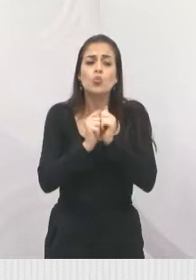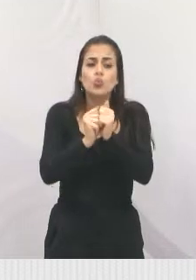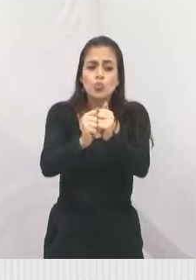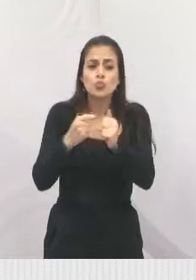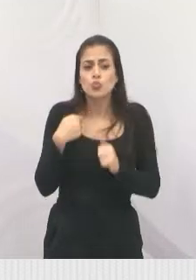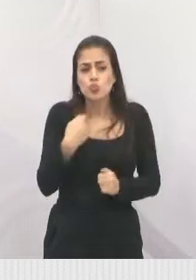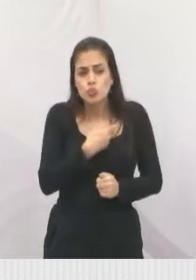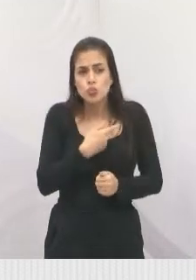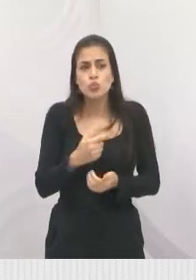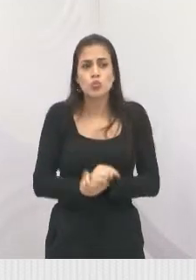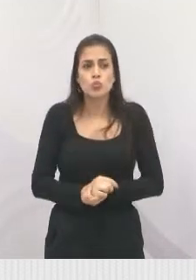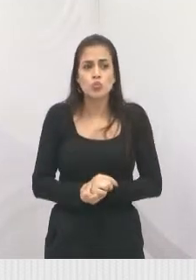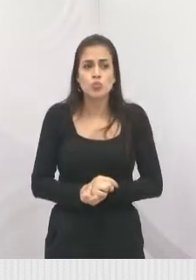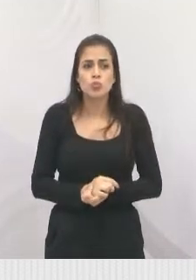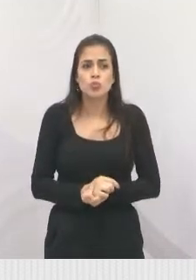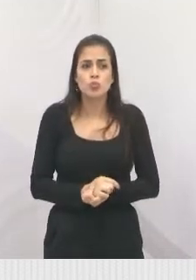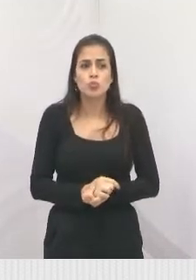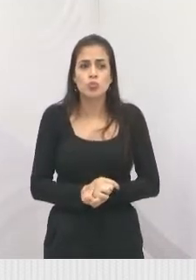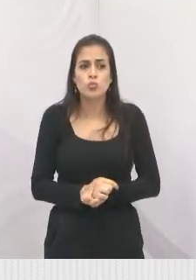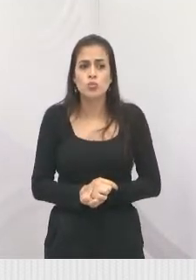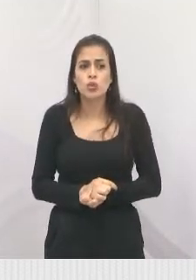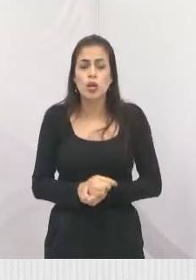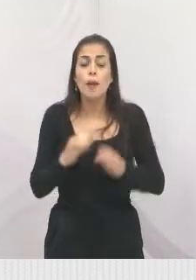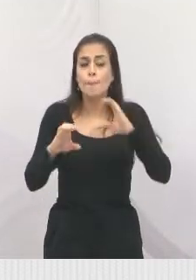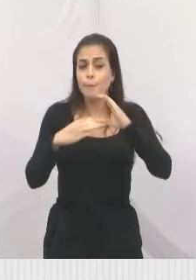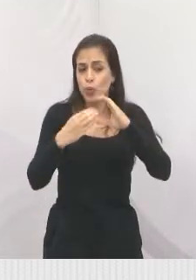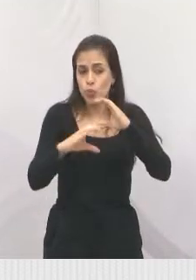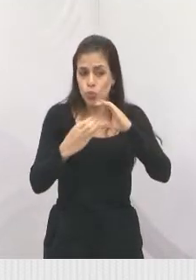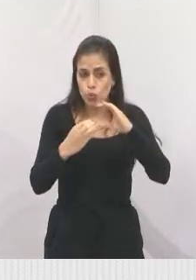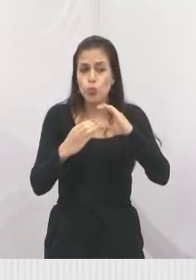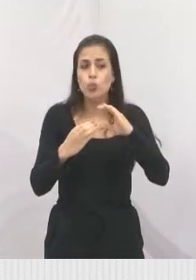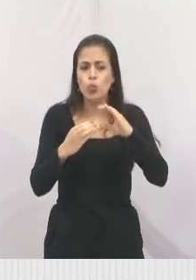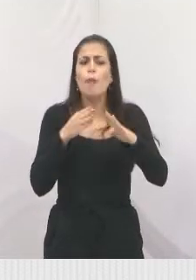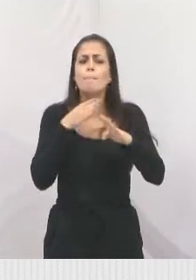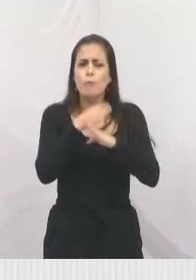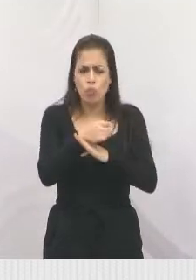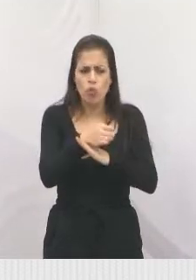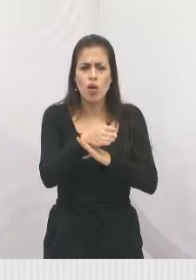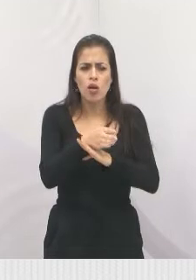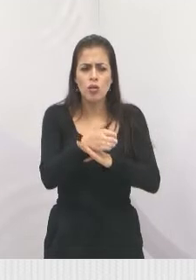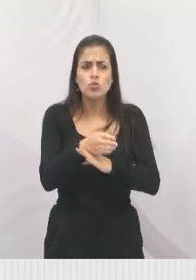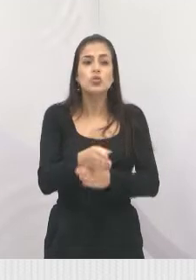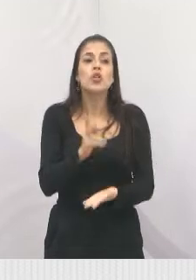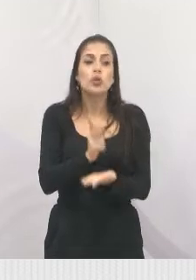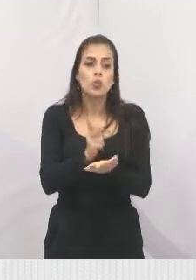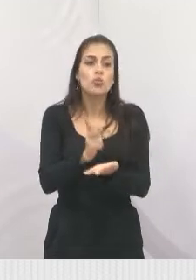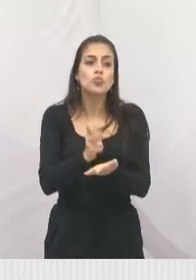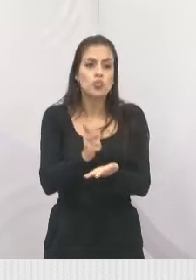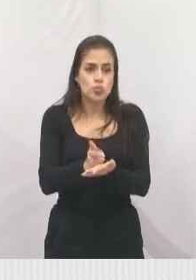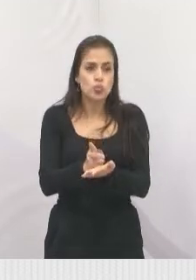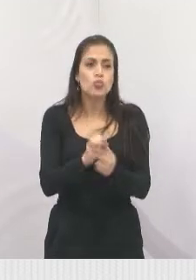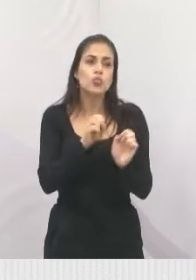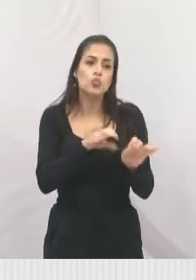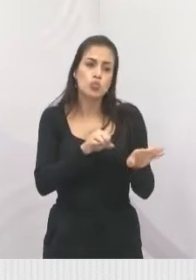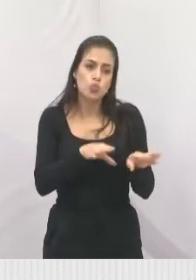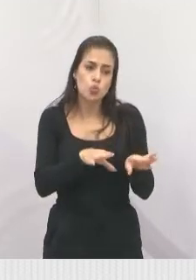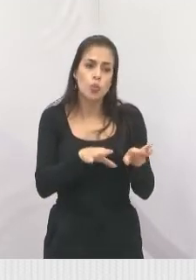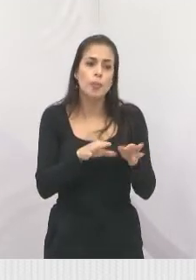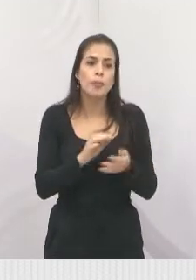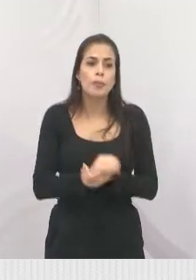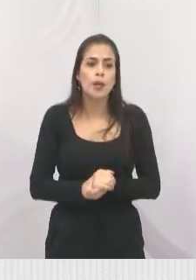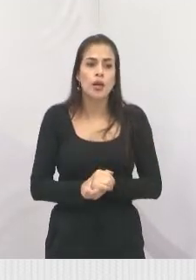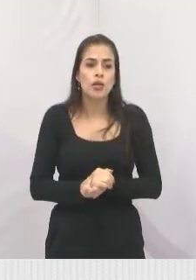nesse concurso, sejam aprovados e continuem atuando na rede municipal de Jacareí.